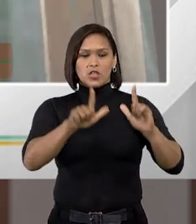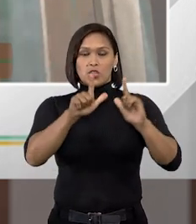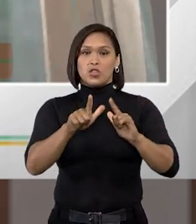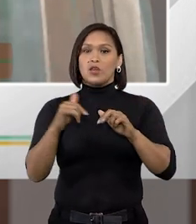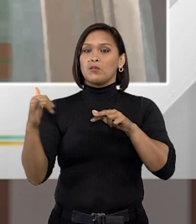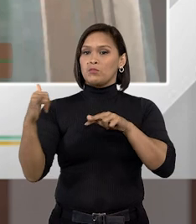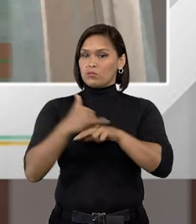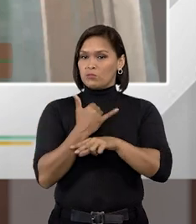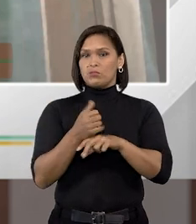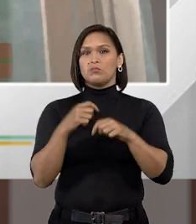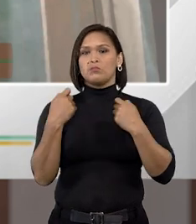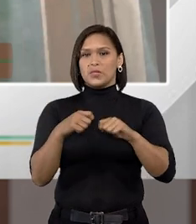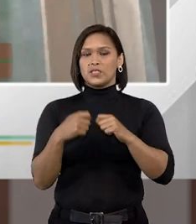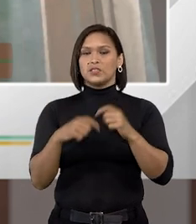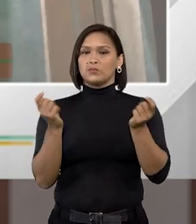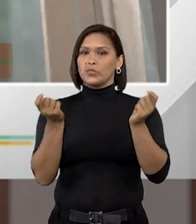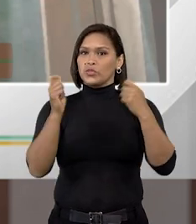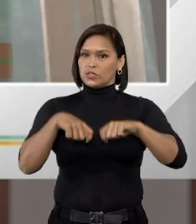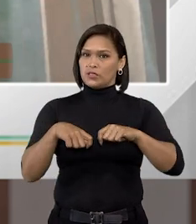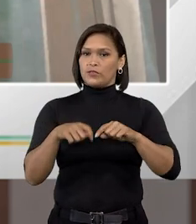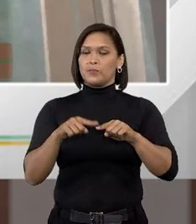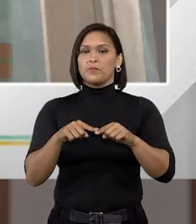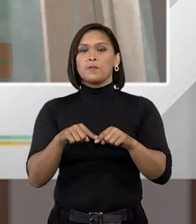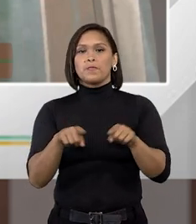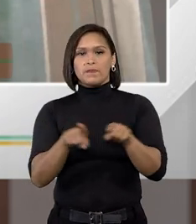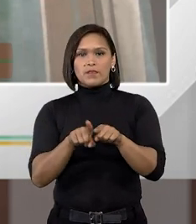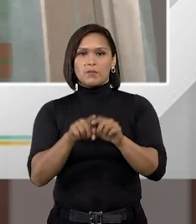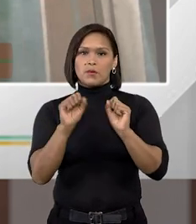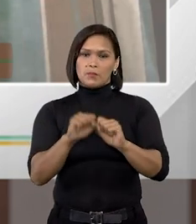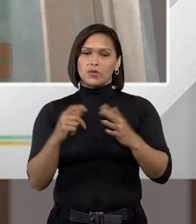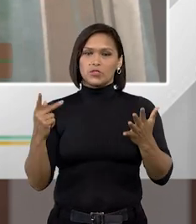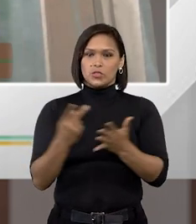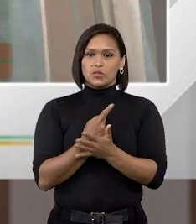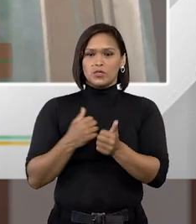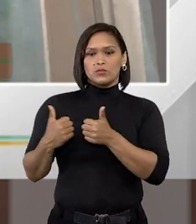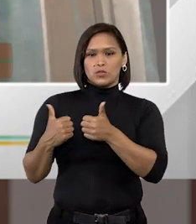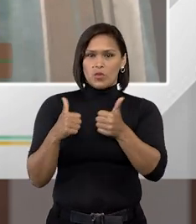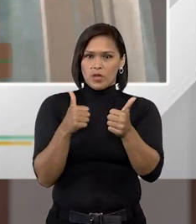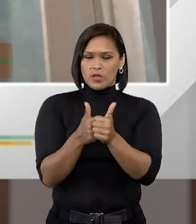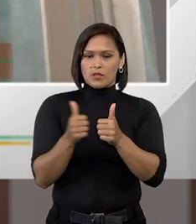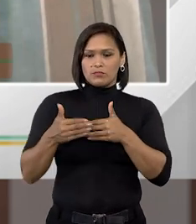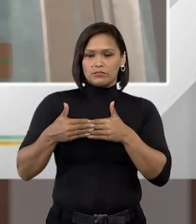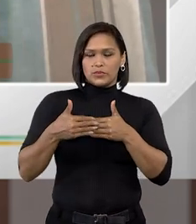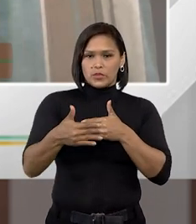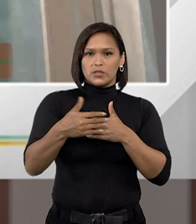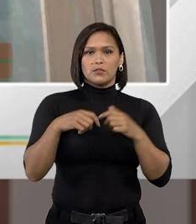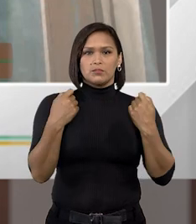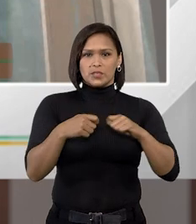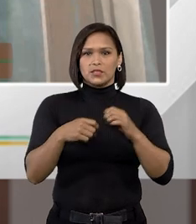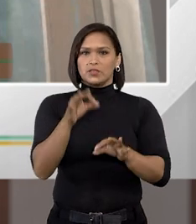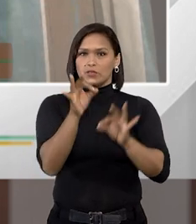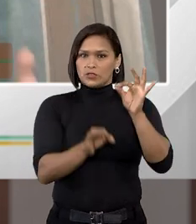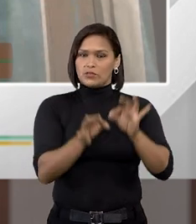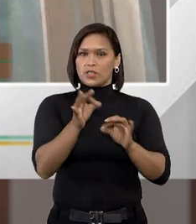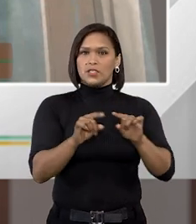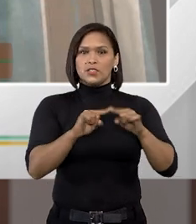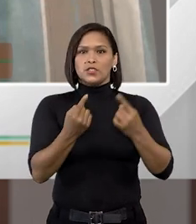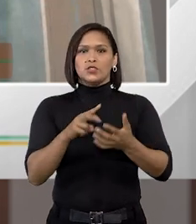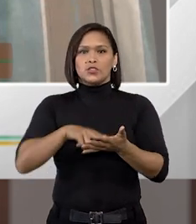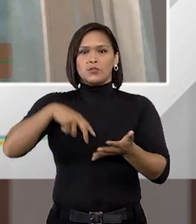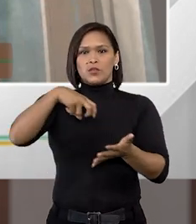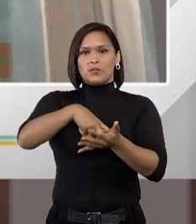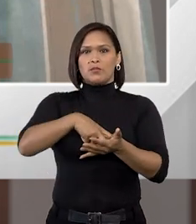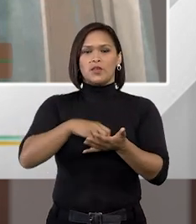suspeito deve ser feita sempre que possível eventual possibilidade de seguir no procedimento precisa ser justificado sobre